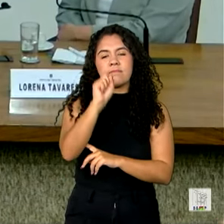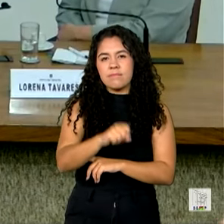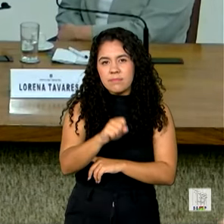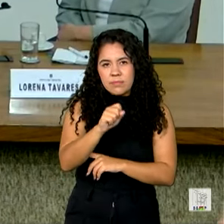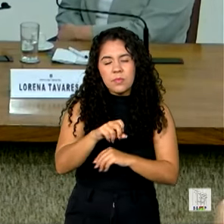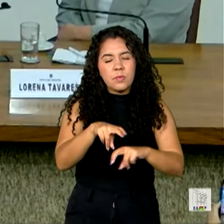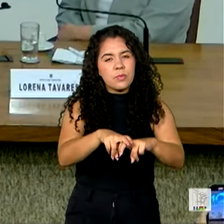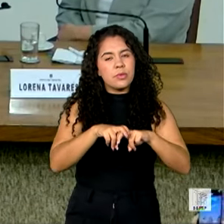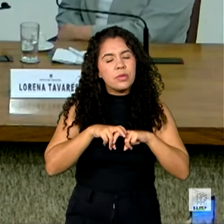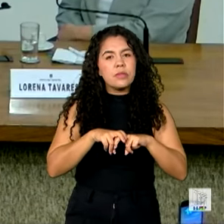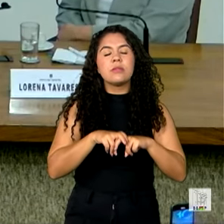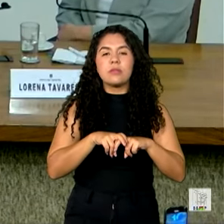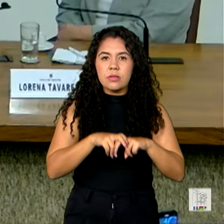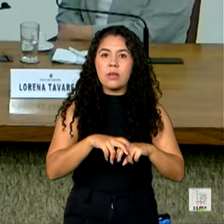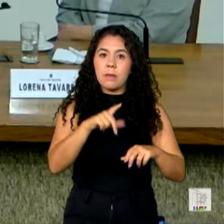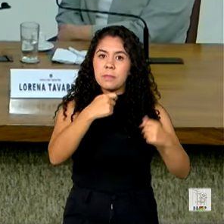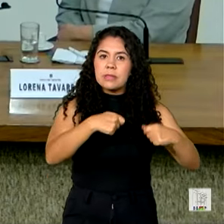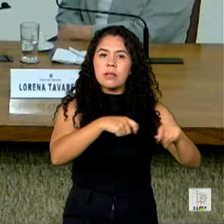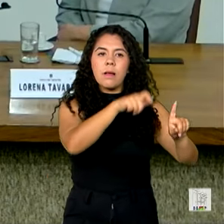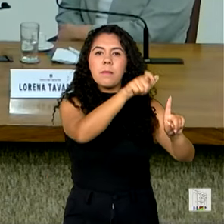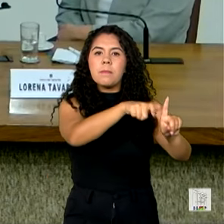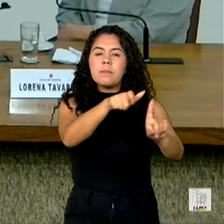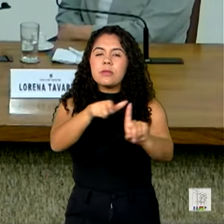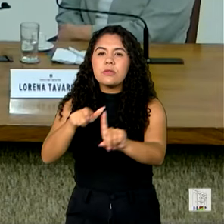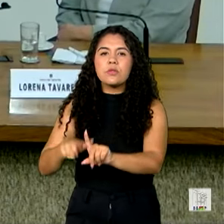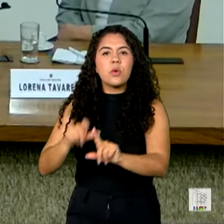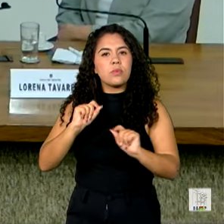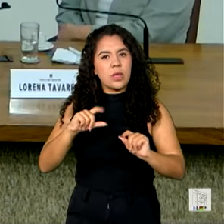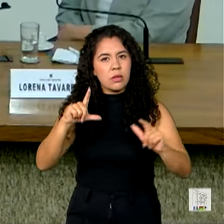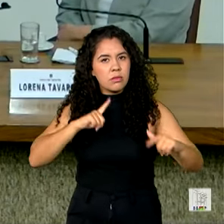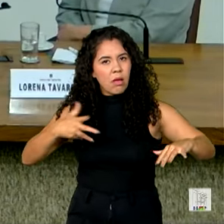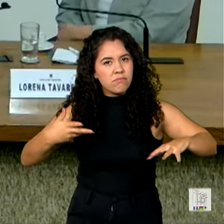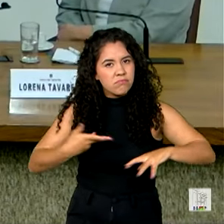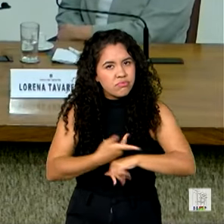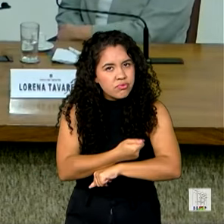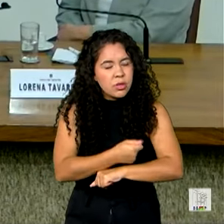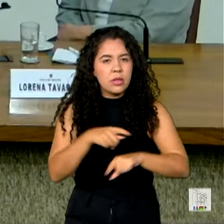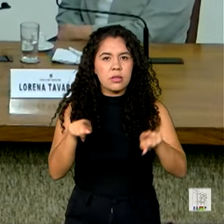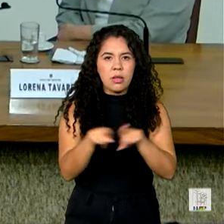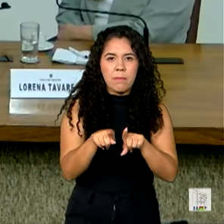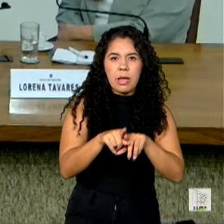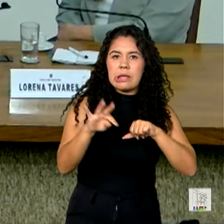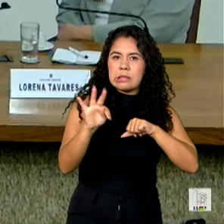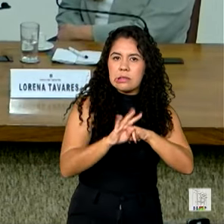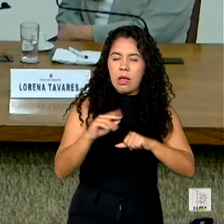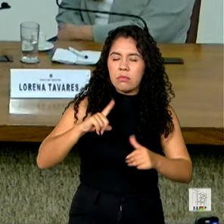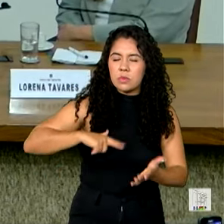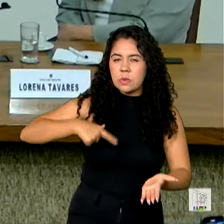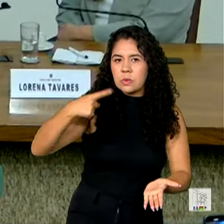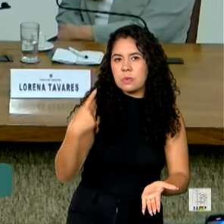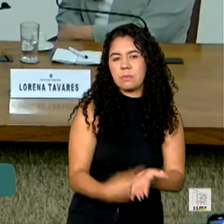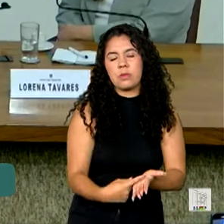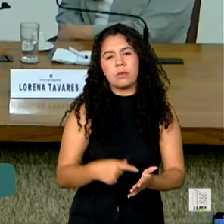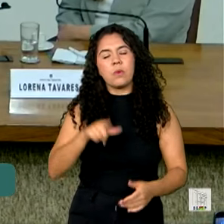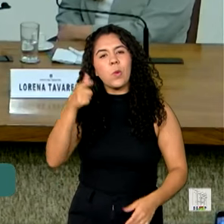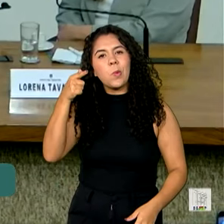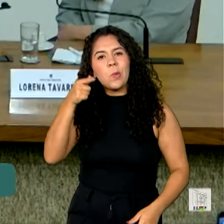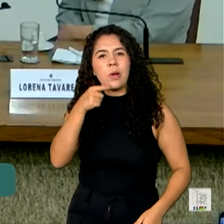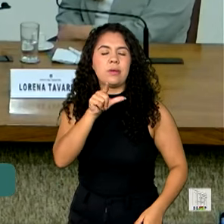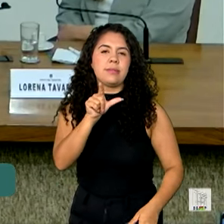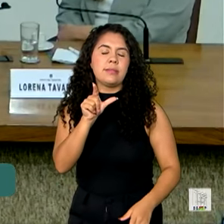Por isso, é sempre muito importante ter pessoas capacitadas, técnicas, comprometidas, que consigam